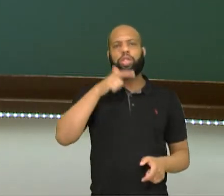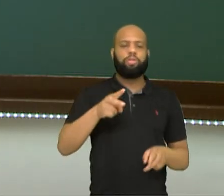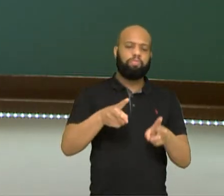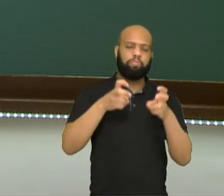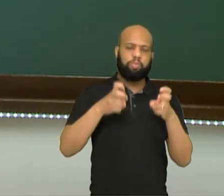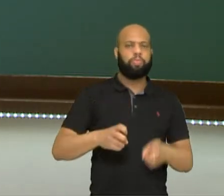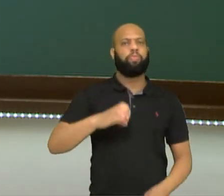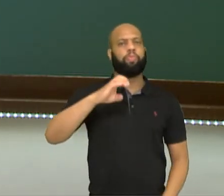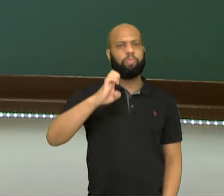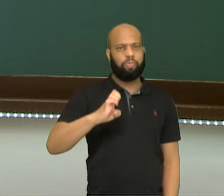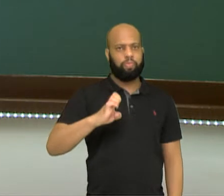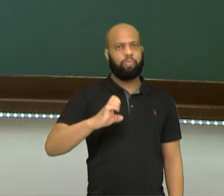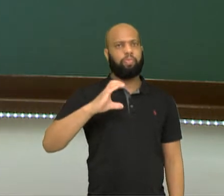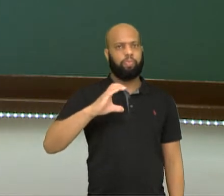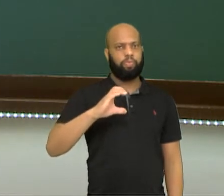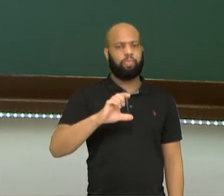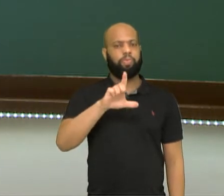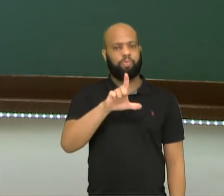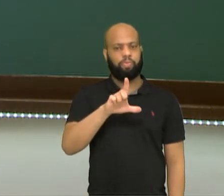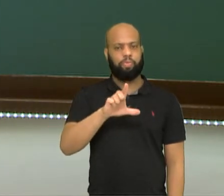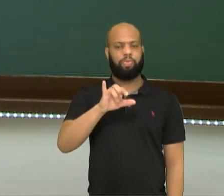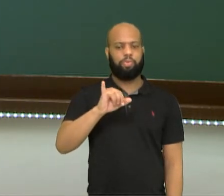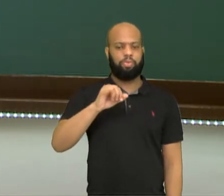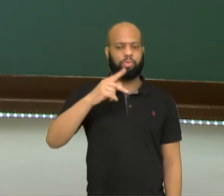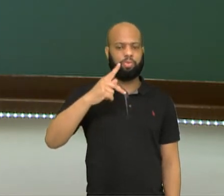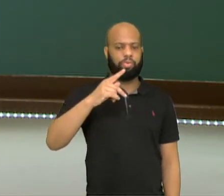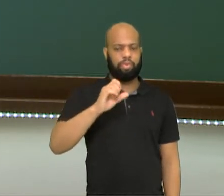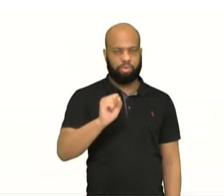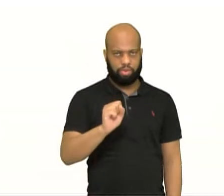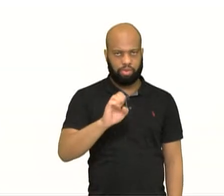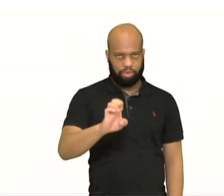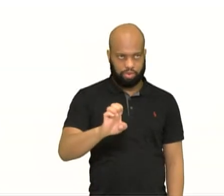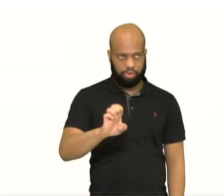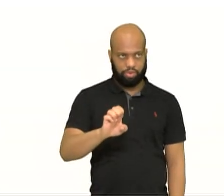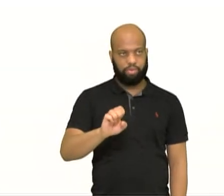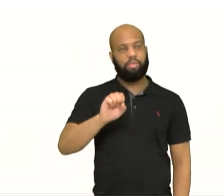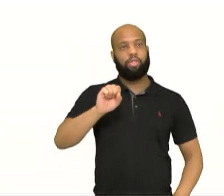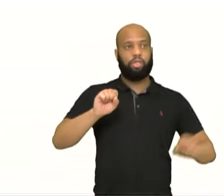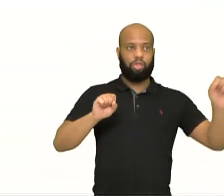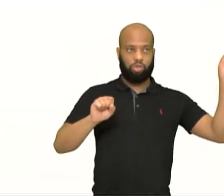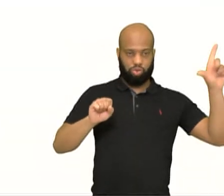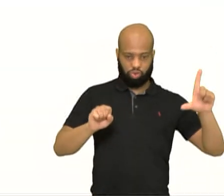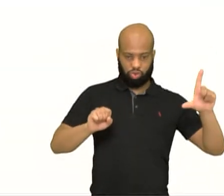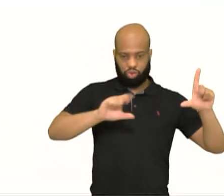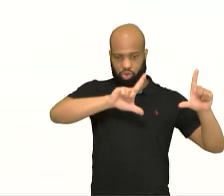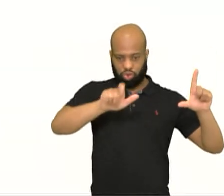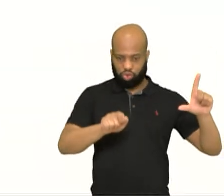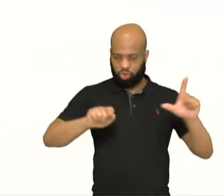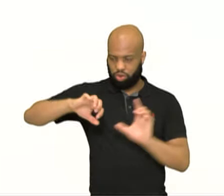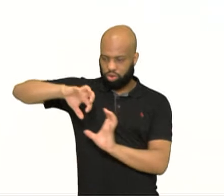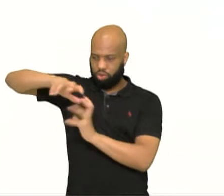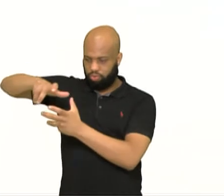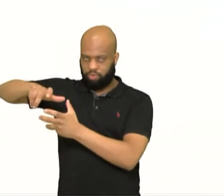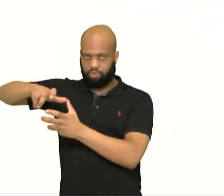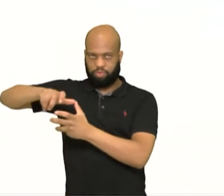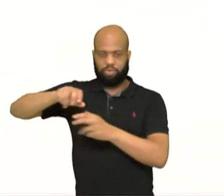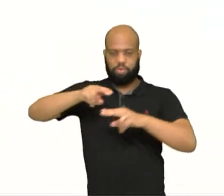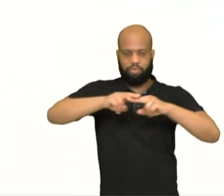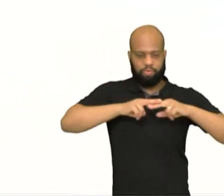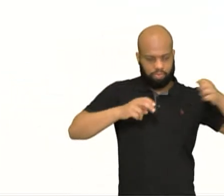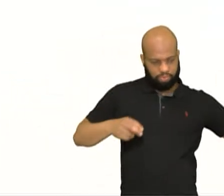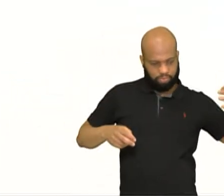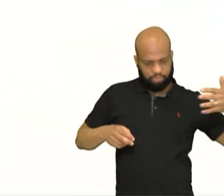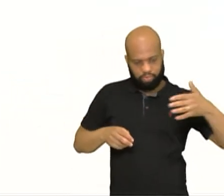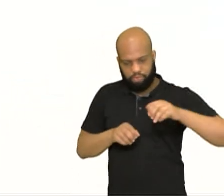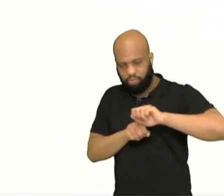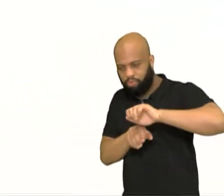eclipses. Os eclipses ocorrem devido à propagação retilínea da luz. Não esqueça. Um outro detalhe. O segundo